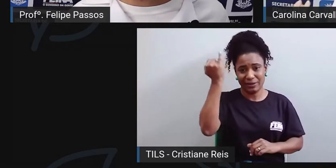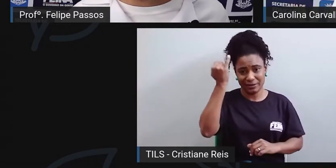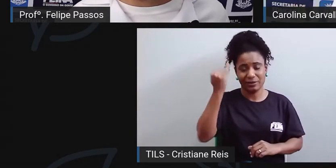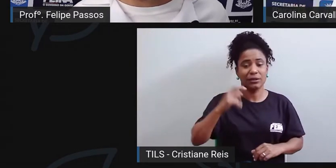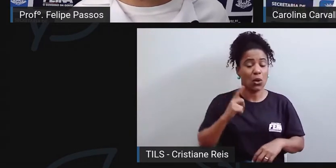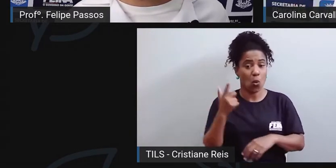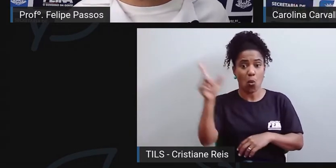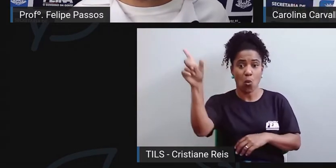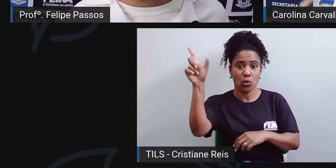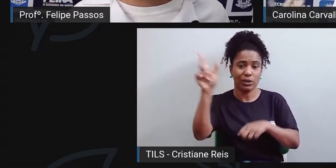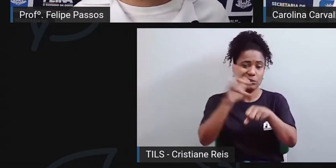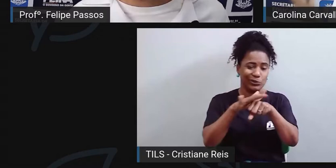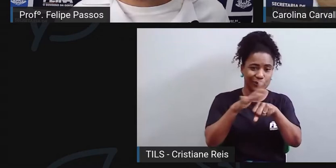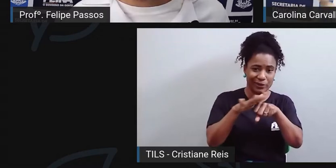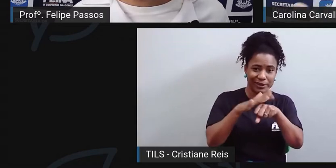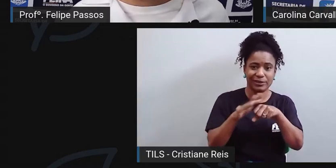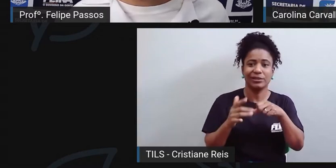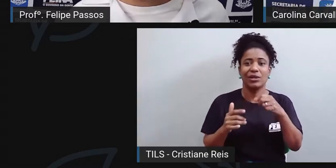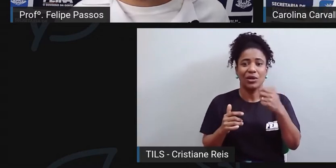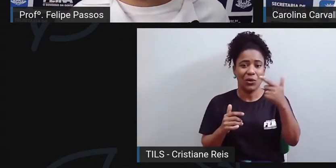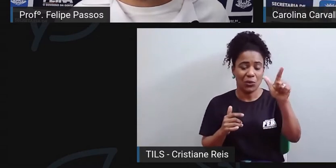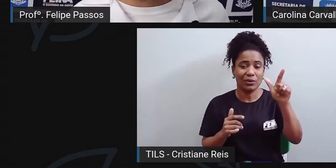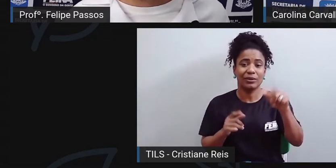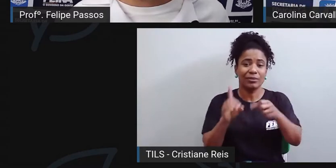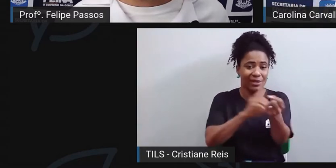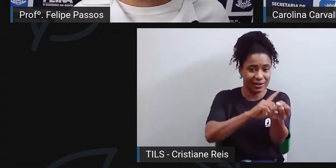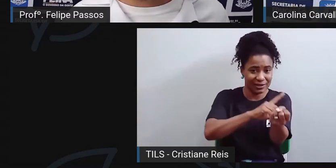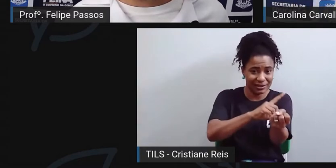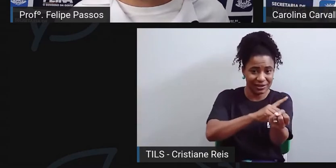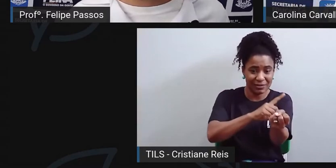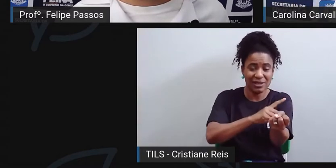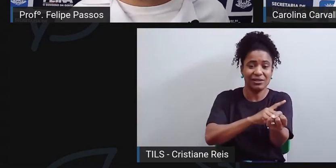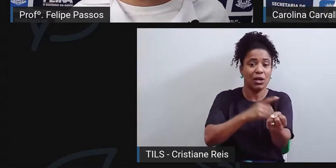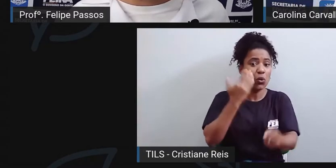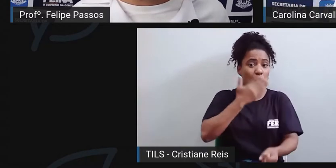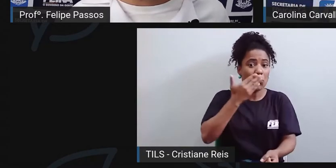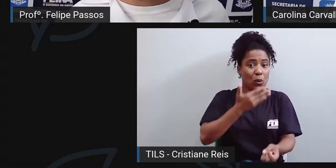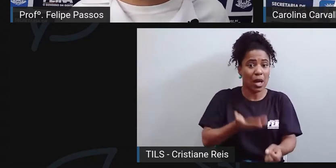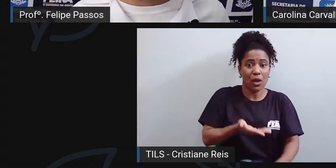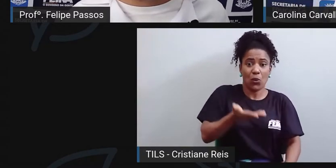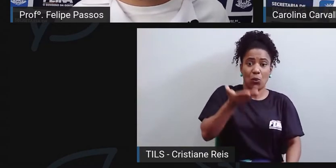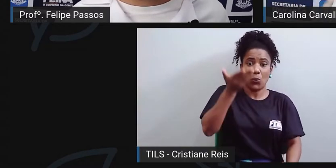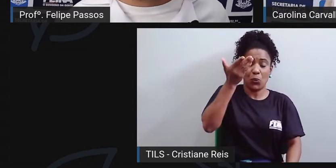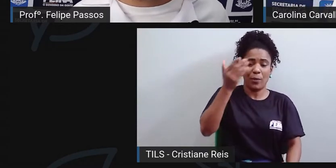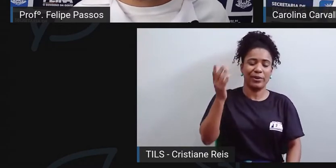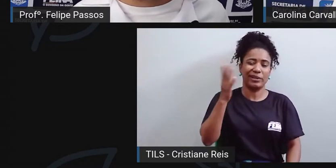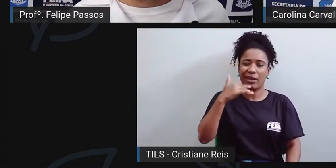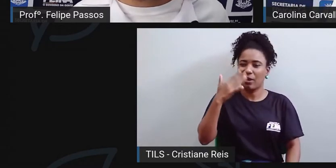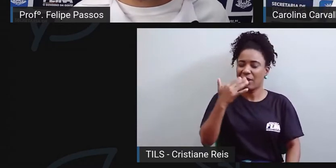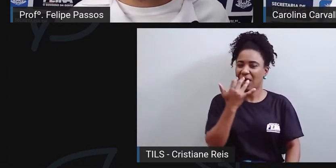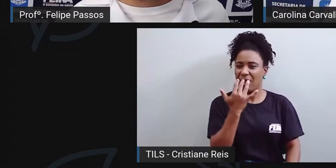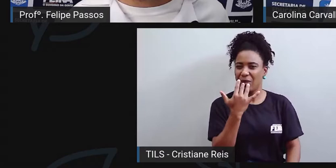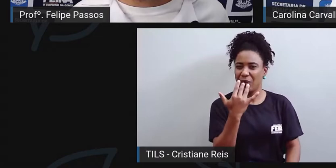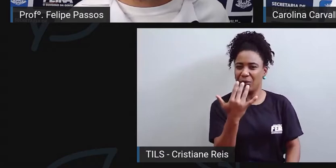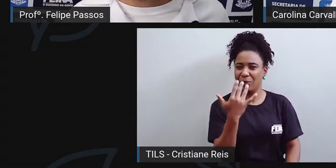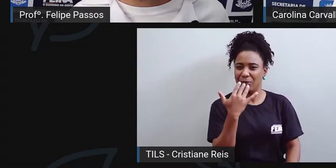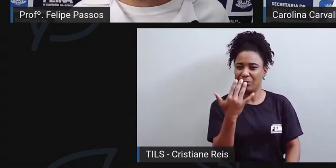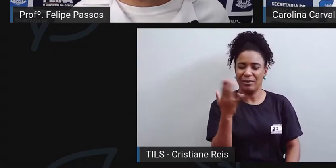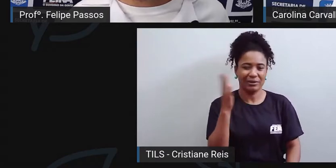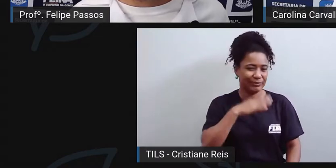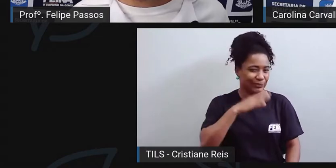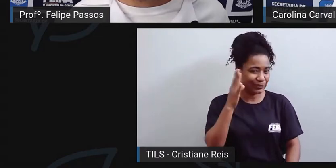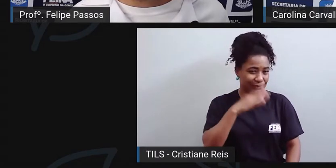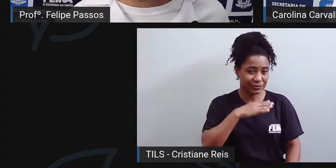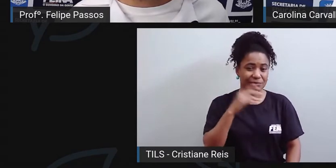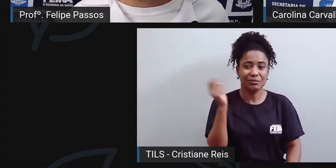doenças gerais, como o próprio diabetes, que já foi citado, também promove uma